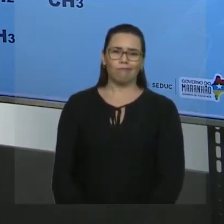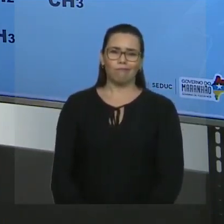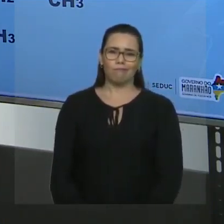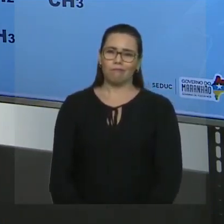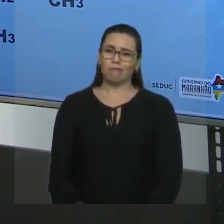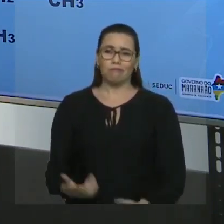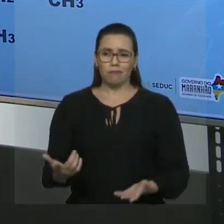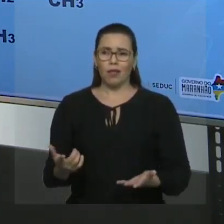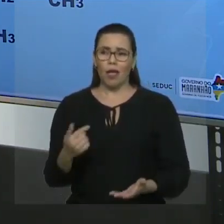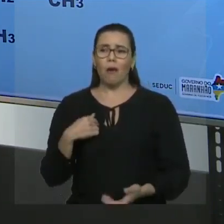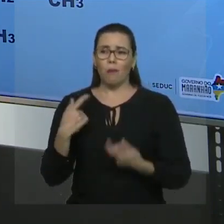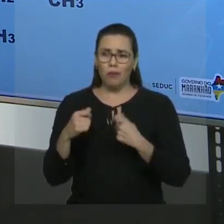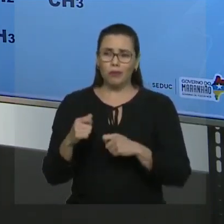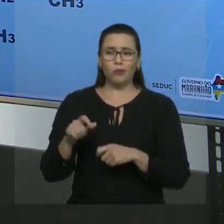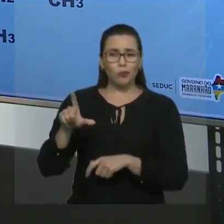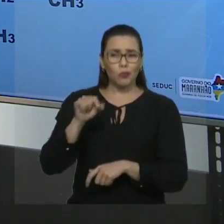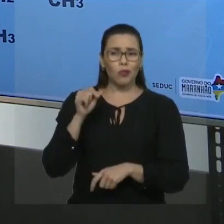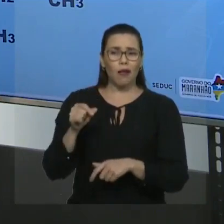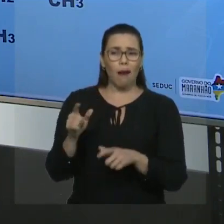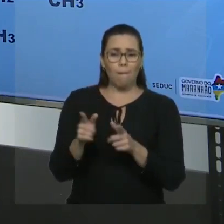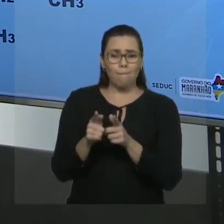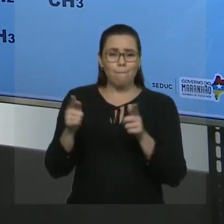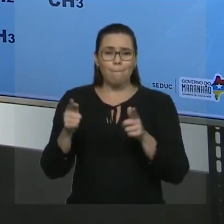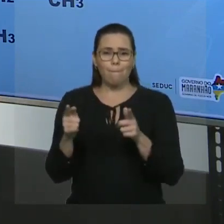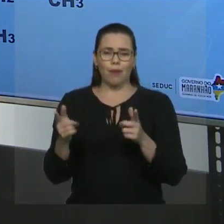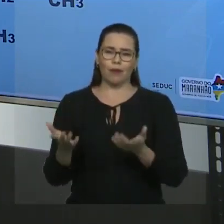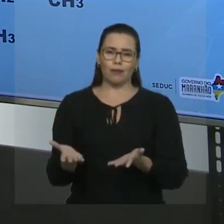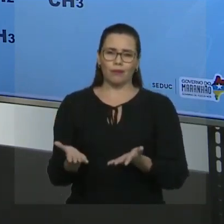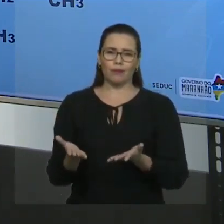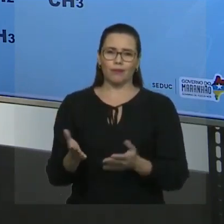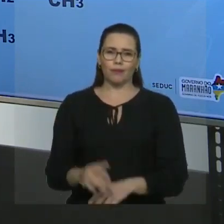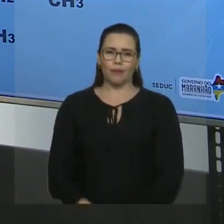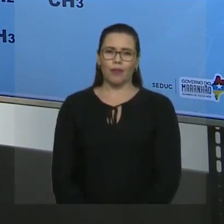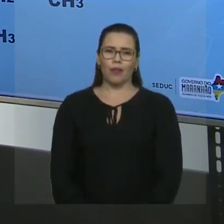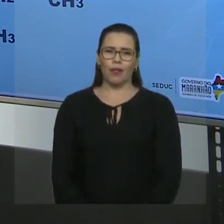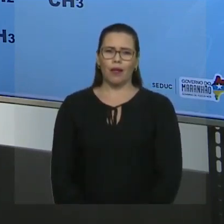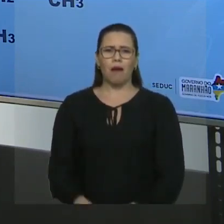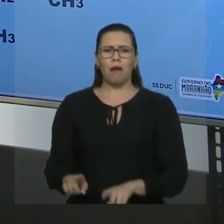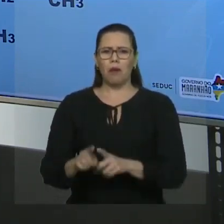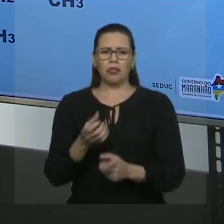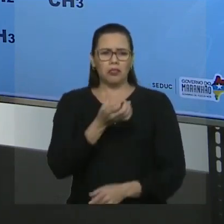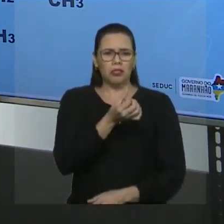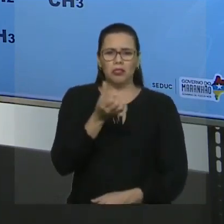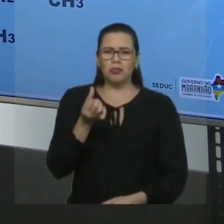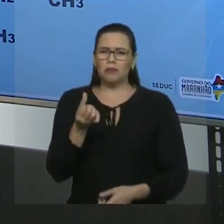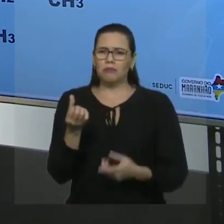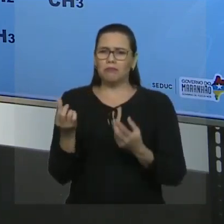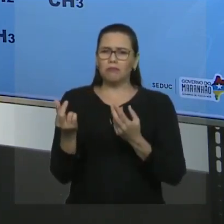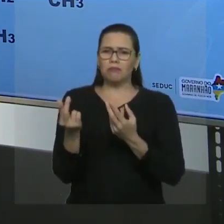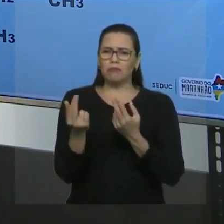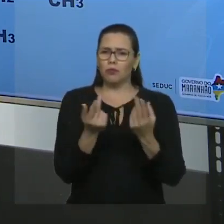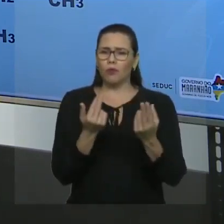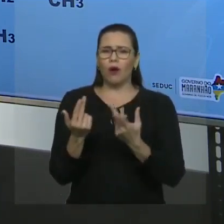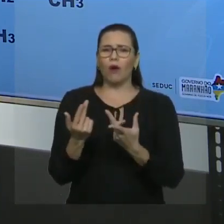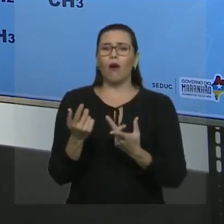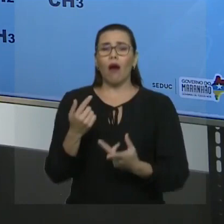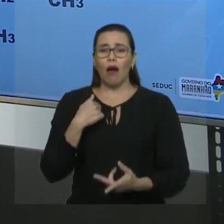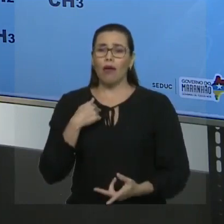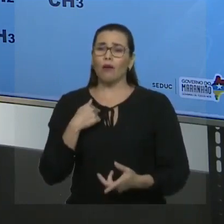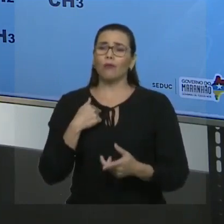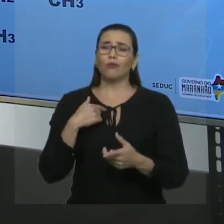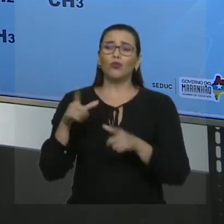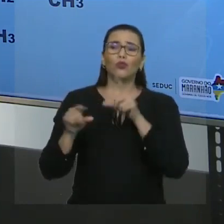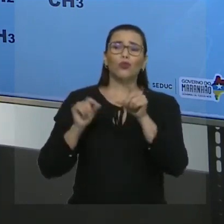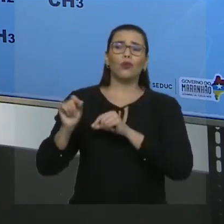Eu tenho que pegar a maior cadeia. Mas há um empate, professor. E aí? Quando empata, eu vou trabalhar sempre com a mais ramificada. Se você